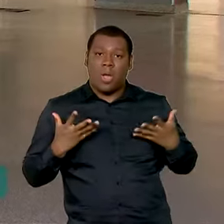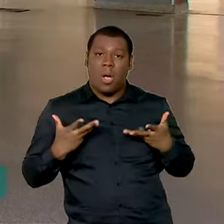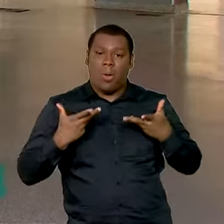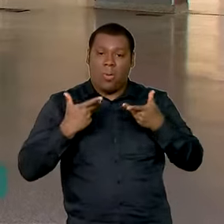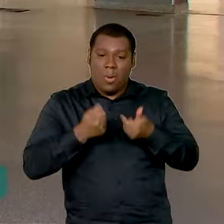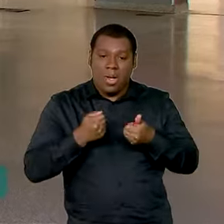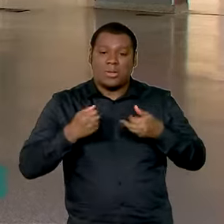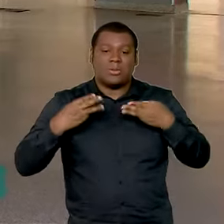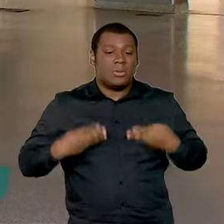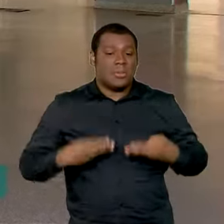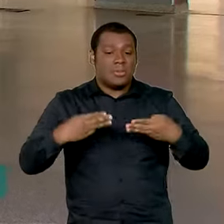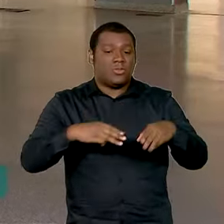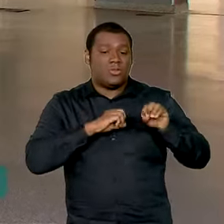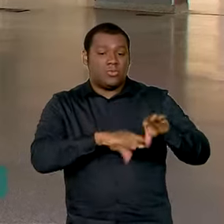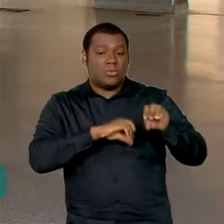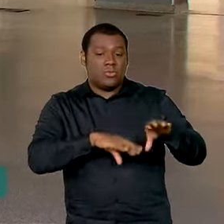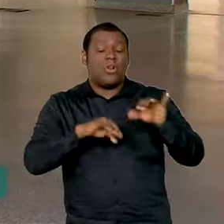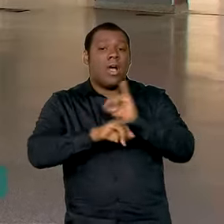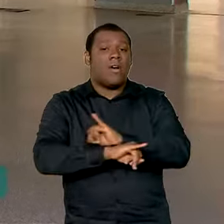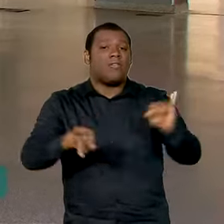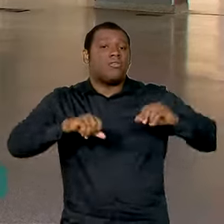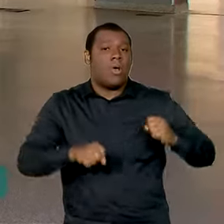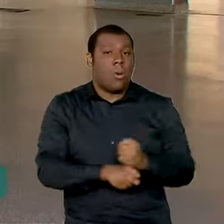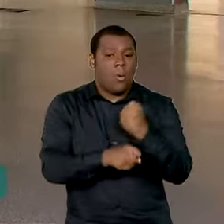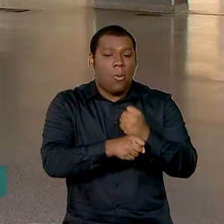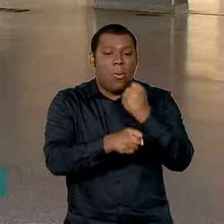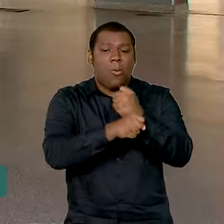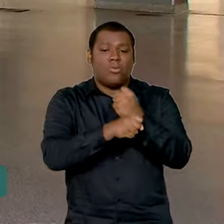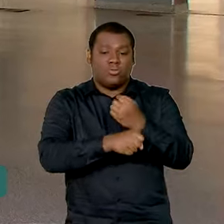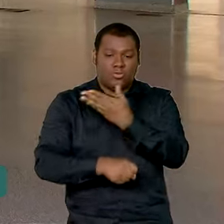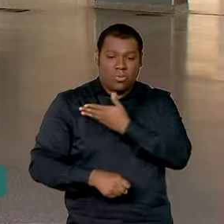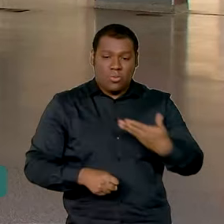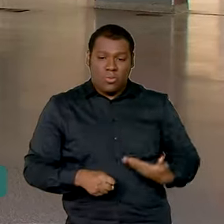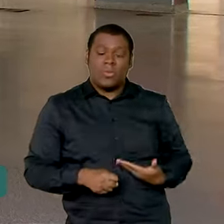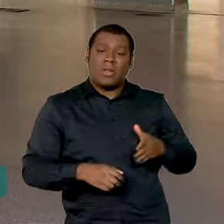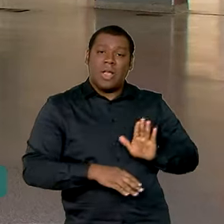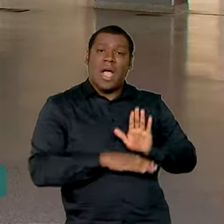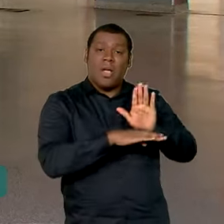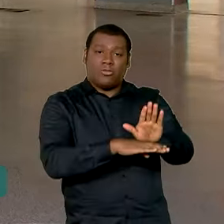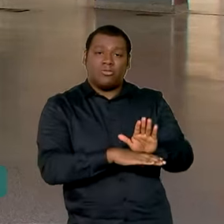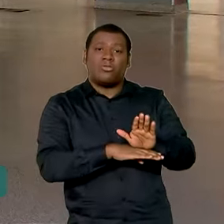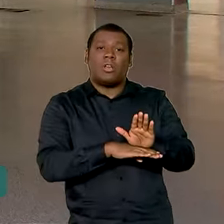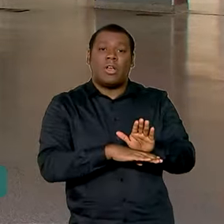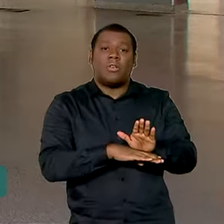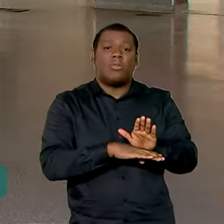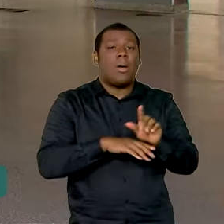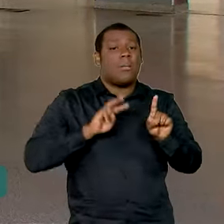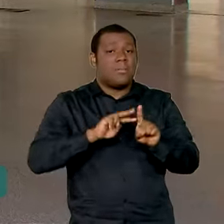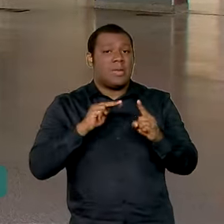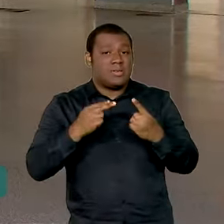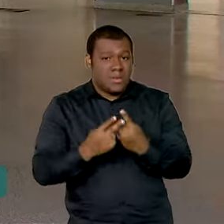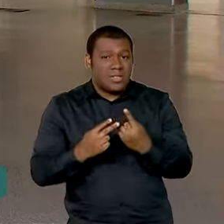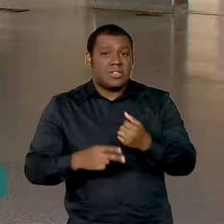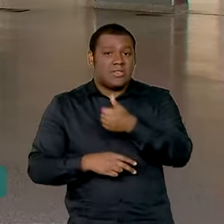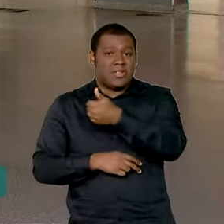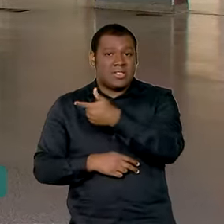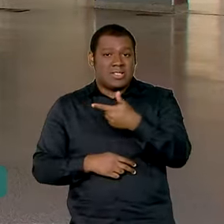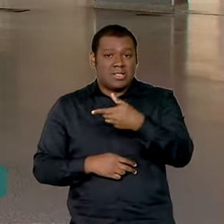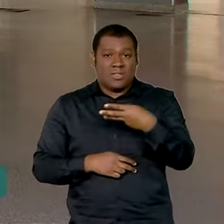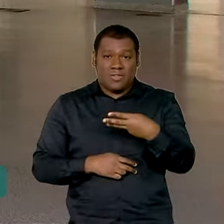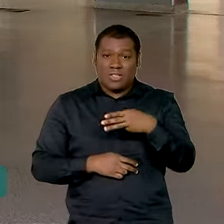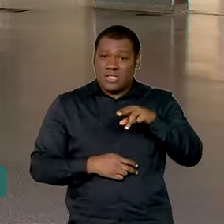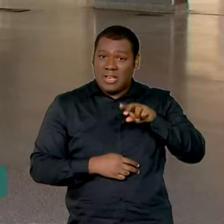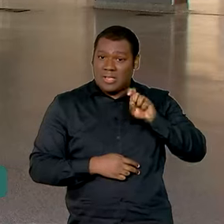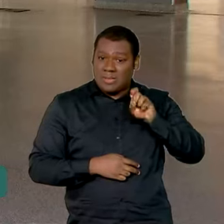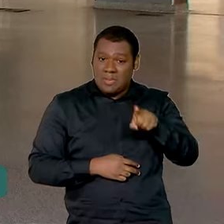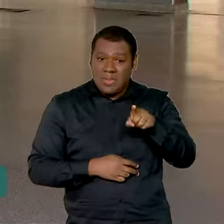Ministério da Educação, essas obras podem possibilitar a entrada de mais de 123 mil novos